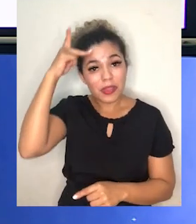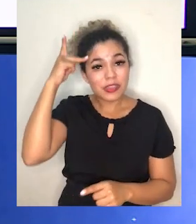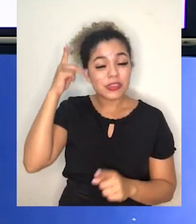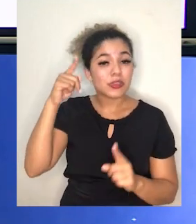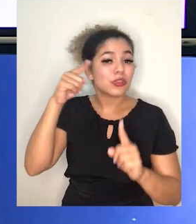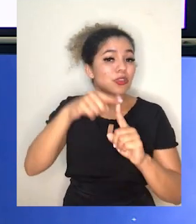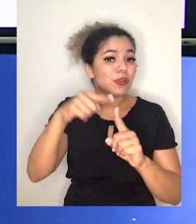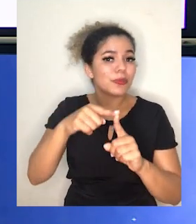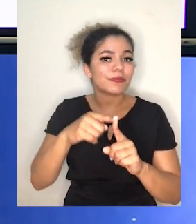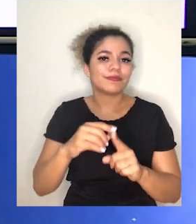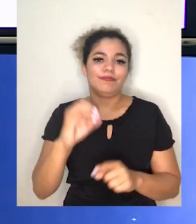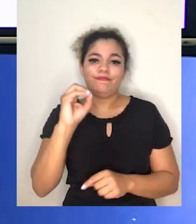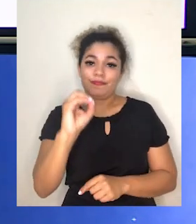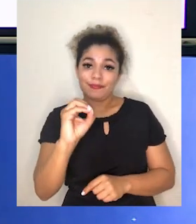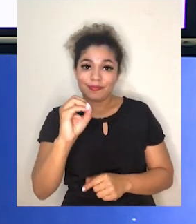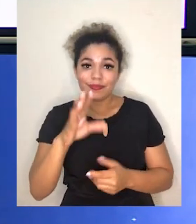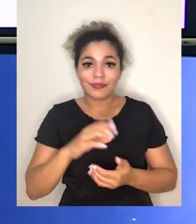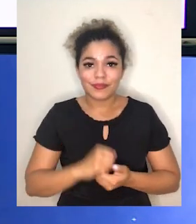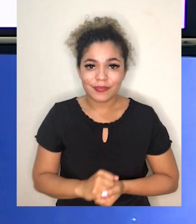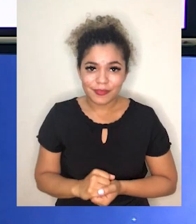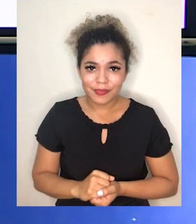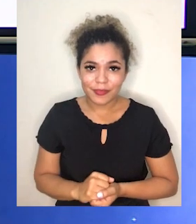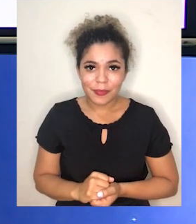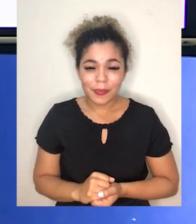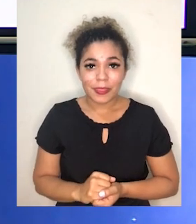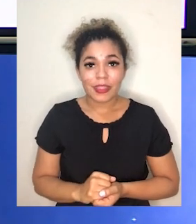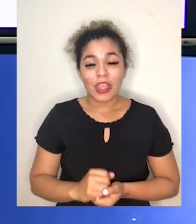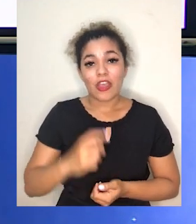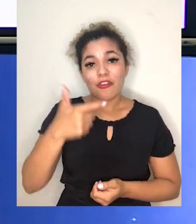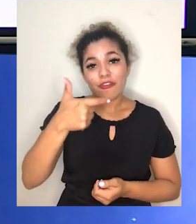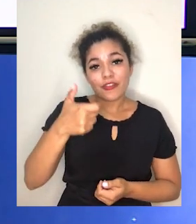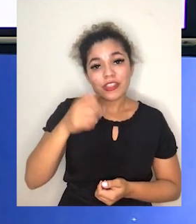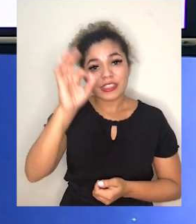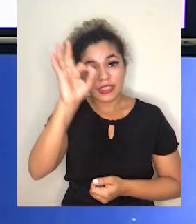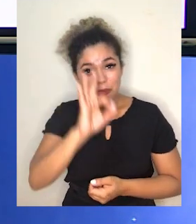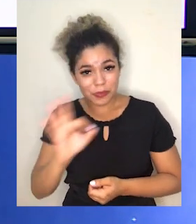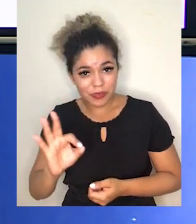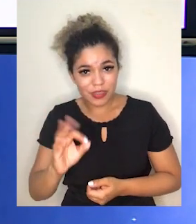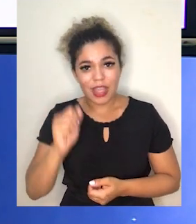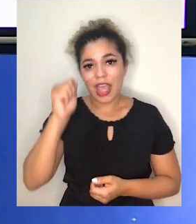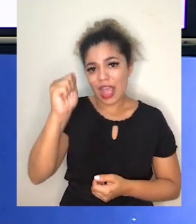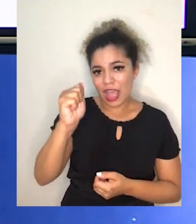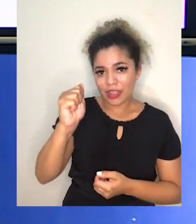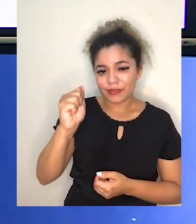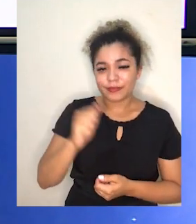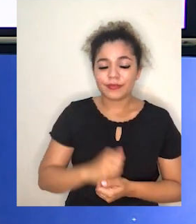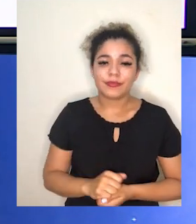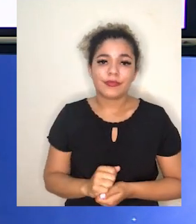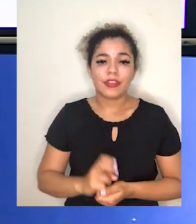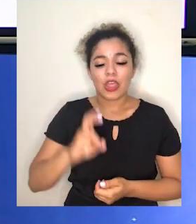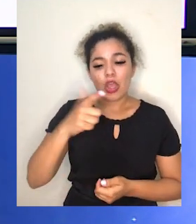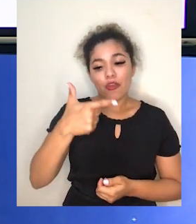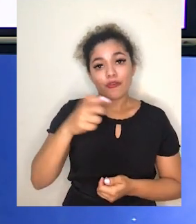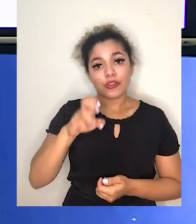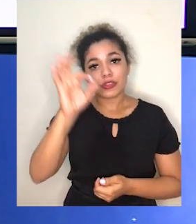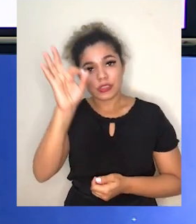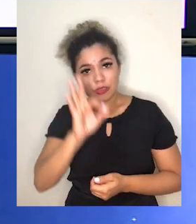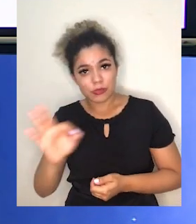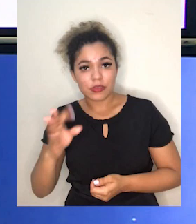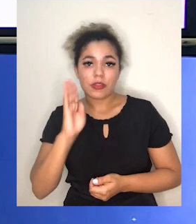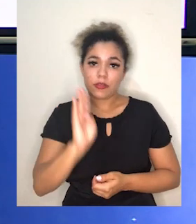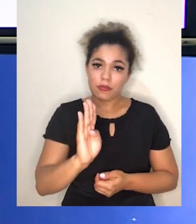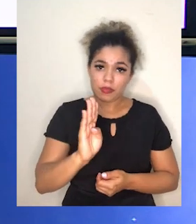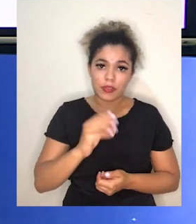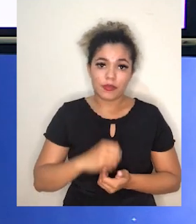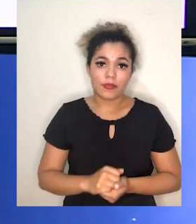o indivíduo do tipo O. Então, 25% do tipo A, 25% do tipo